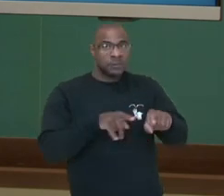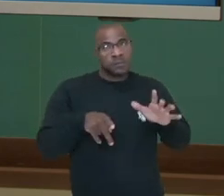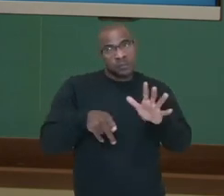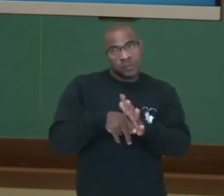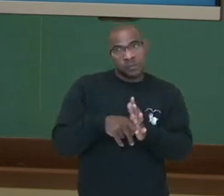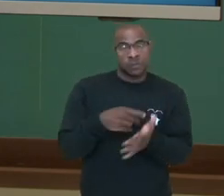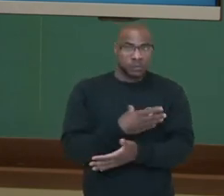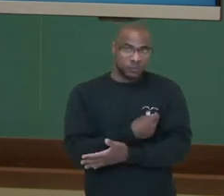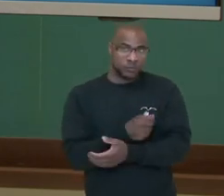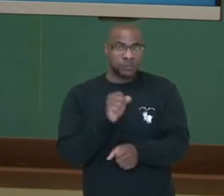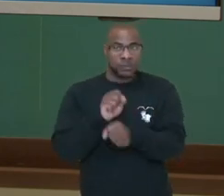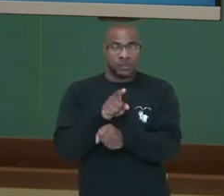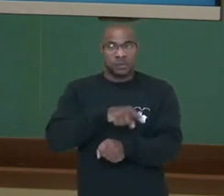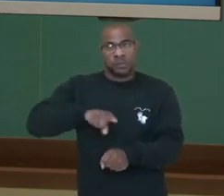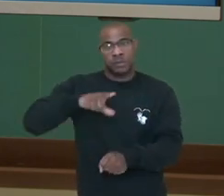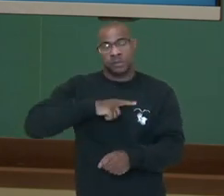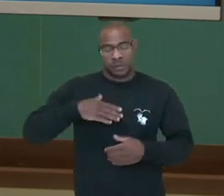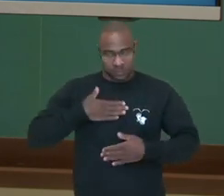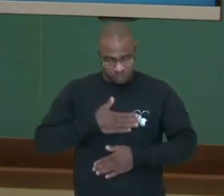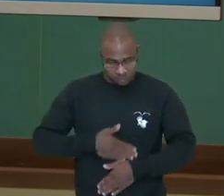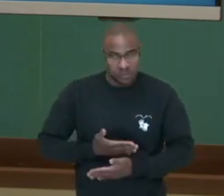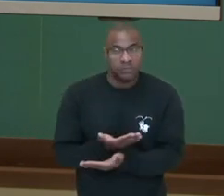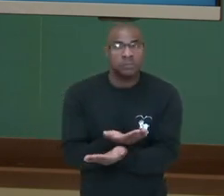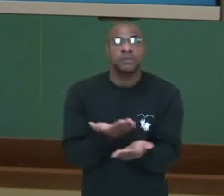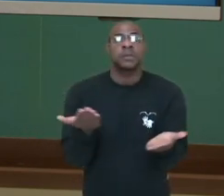Espero que vocês tenham gostado e até breve!